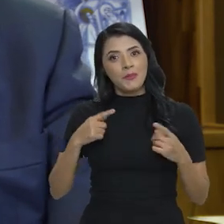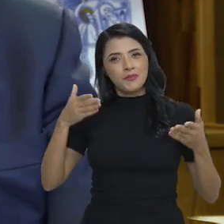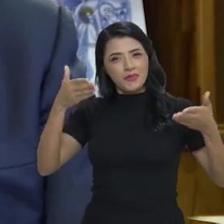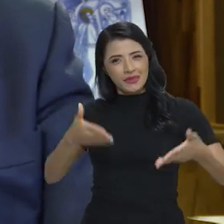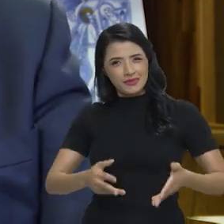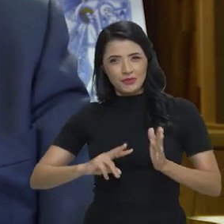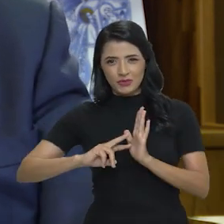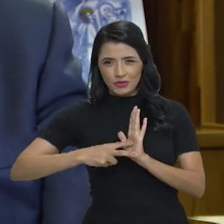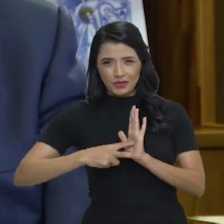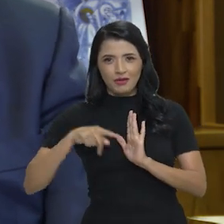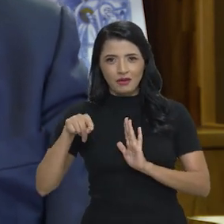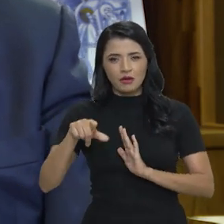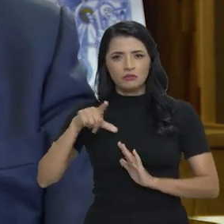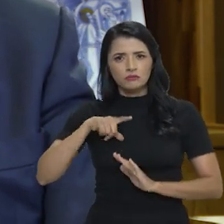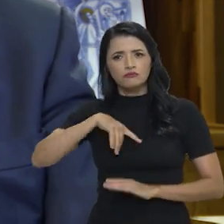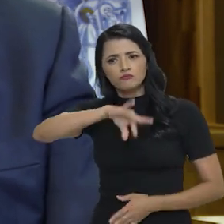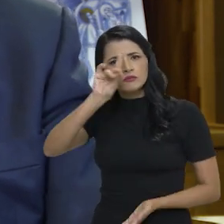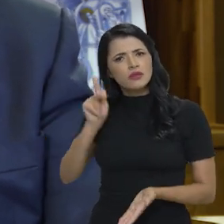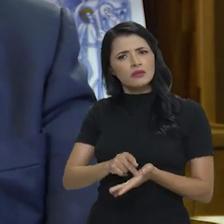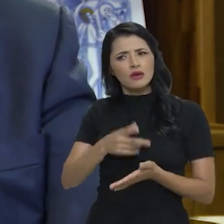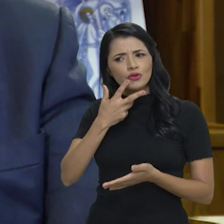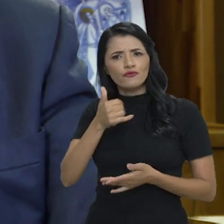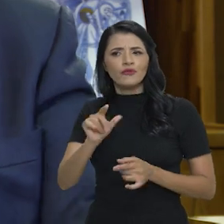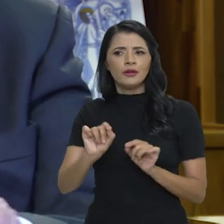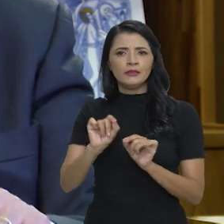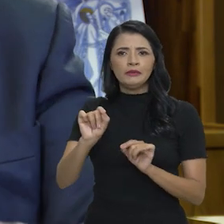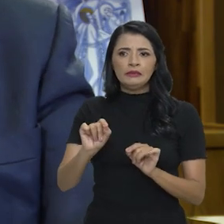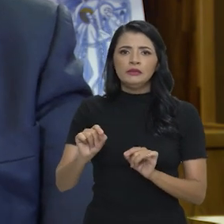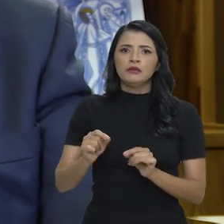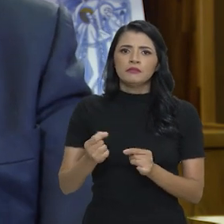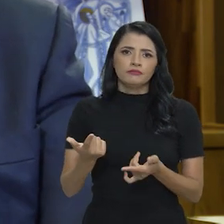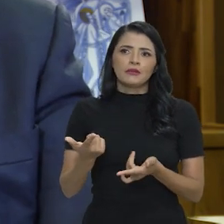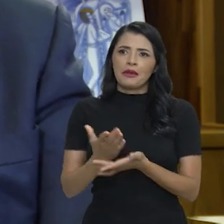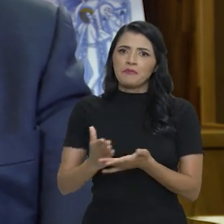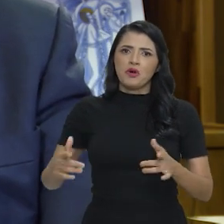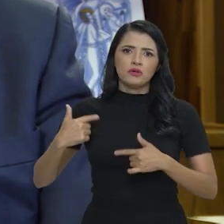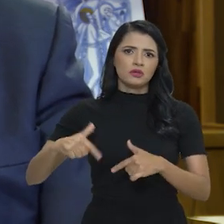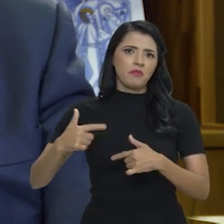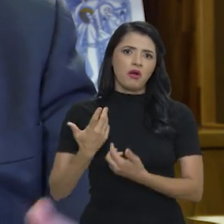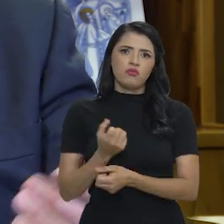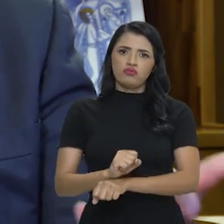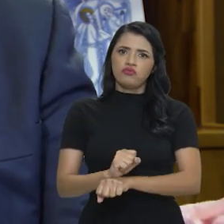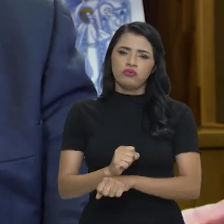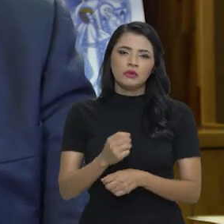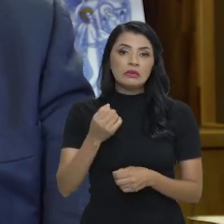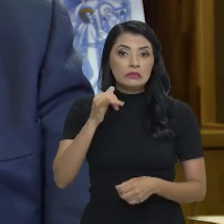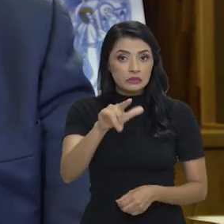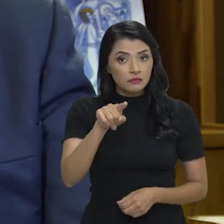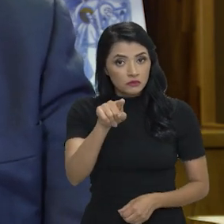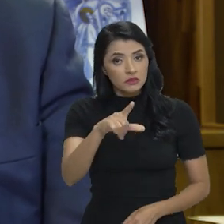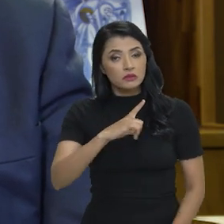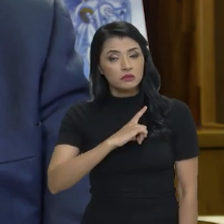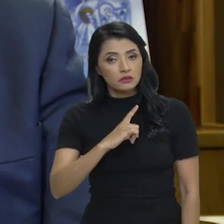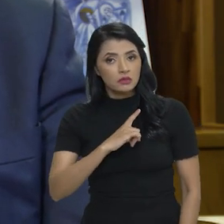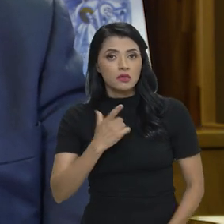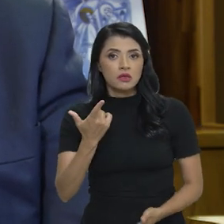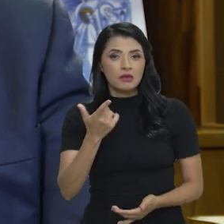participação dos sindicatos que vai, de fato, resolver esse conjunto de questão. Se você tem,